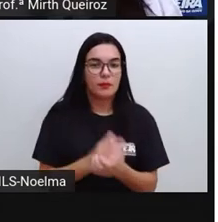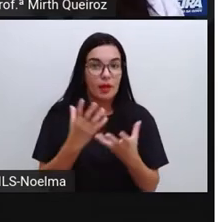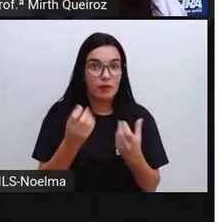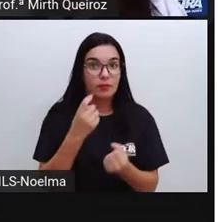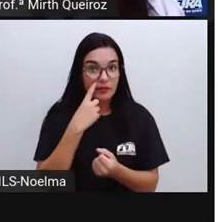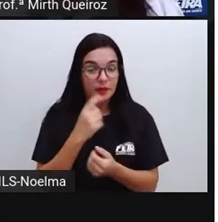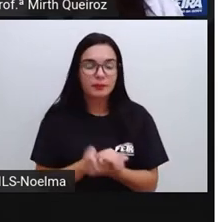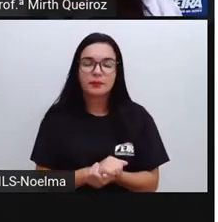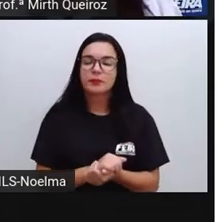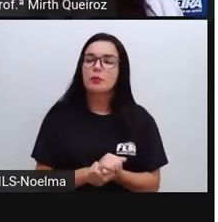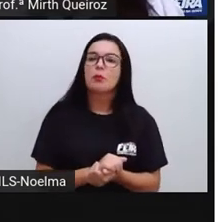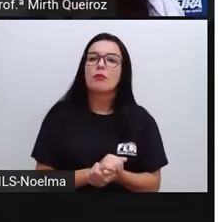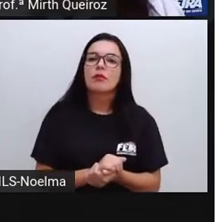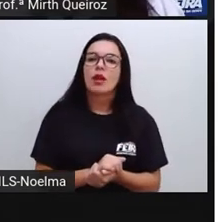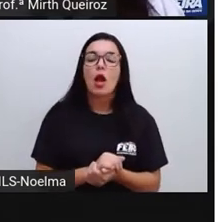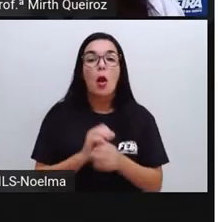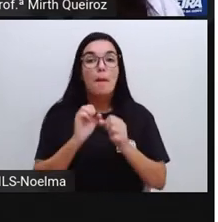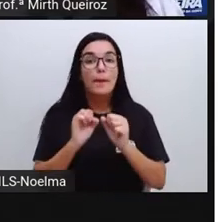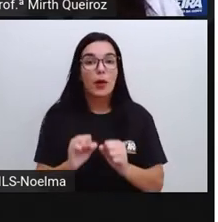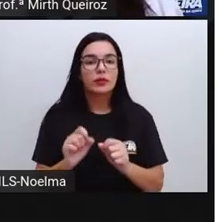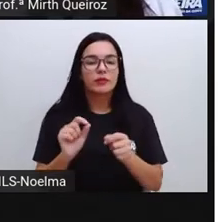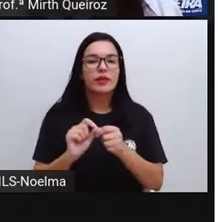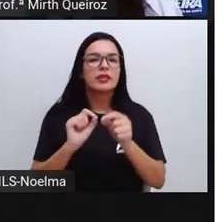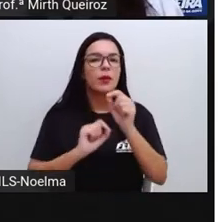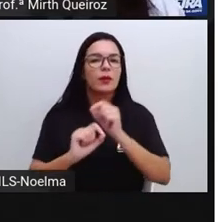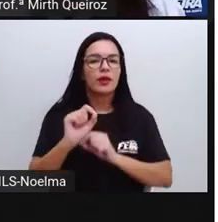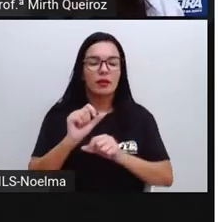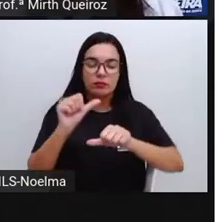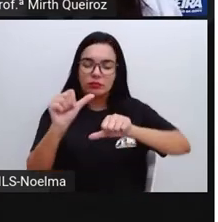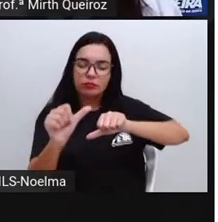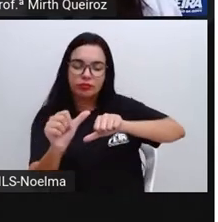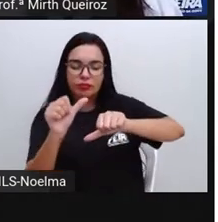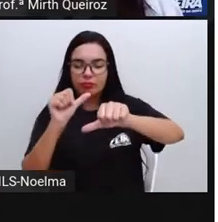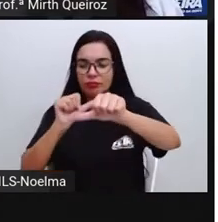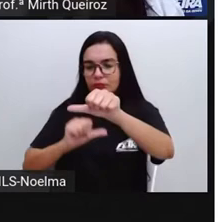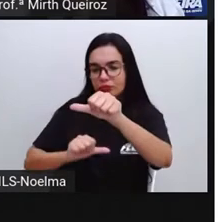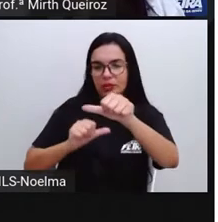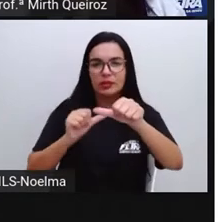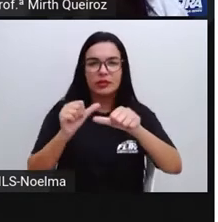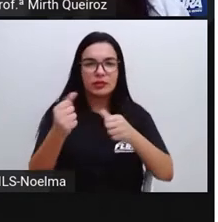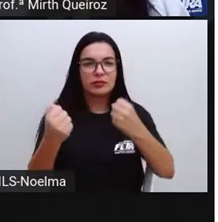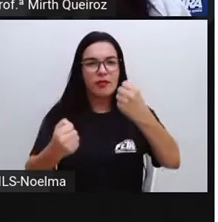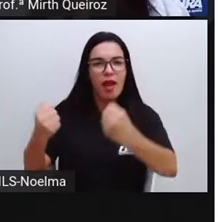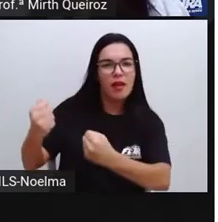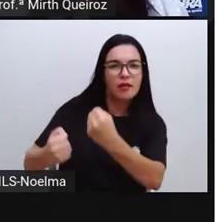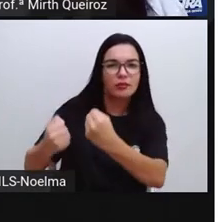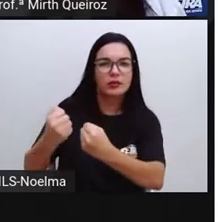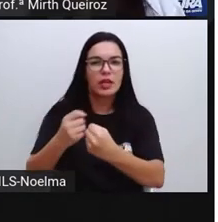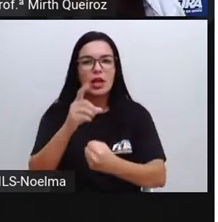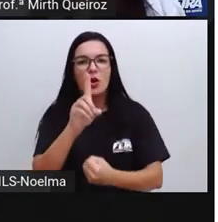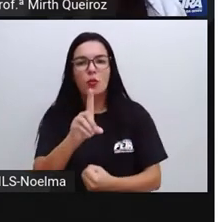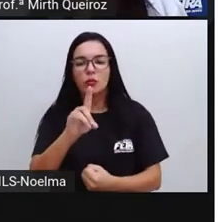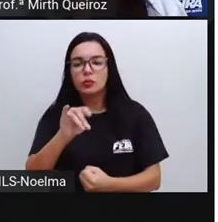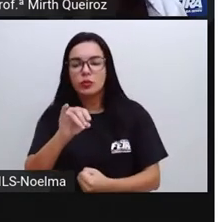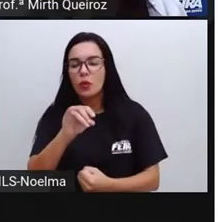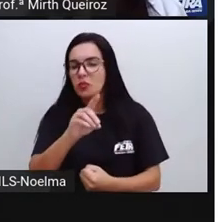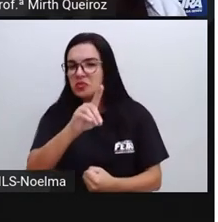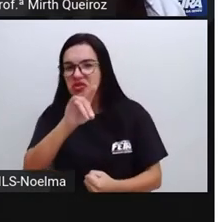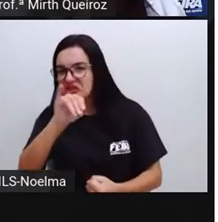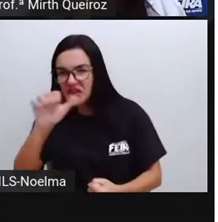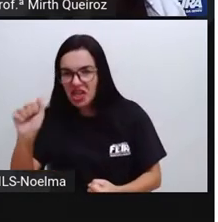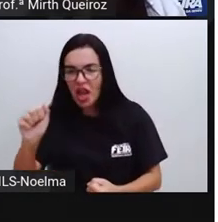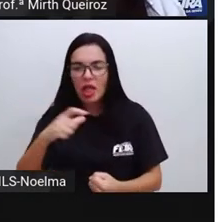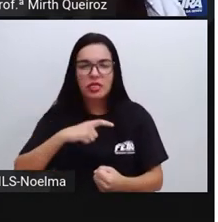O rodízio de veículos, que é muito utilizado, principalmente em cidades como é caso de São Paulo, né? Que é uma cidade super populosa. O